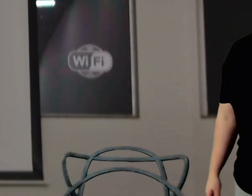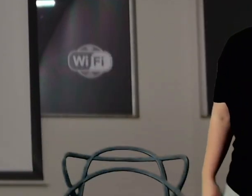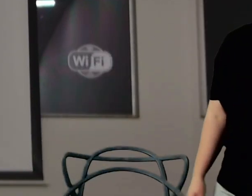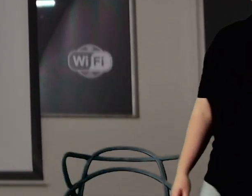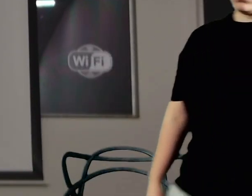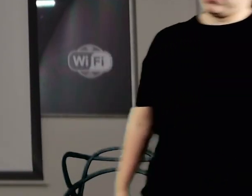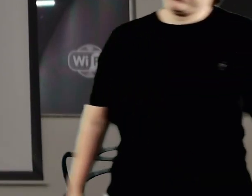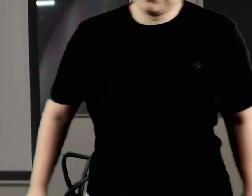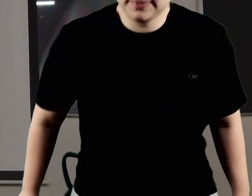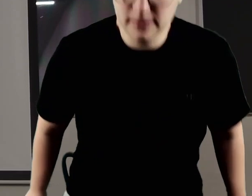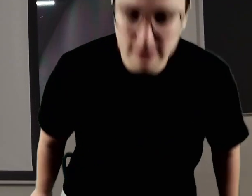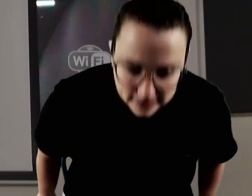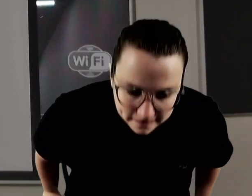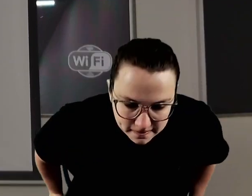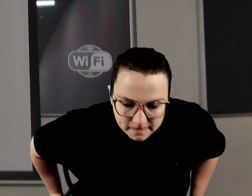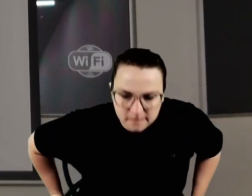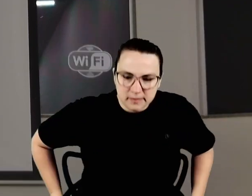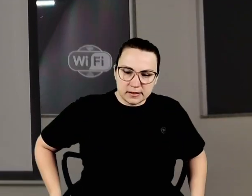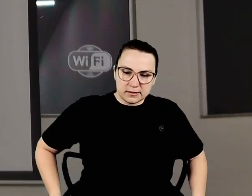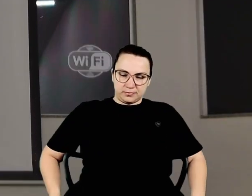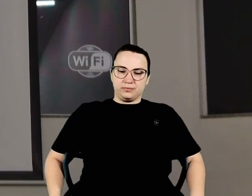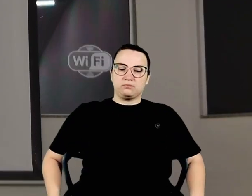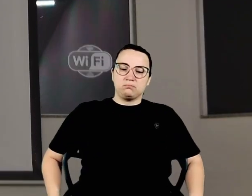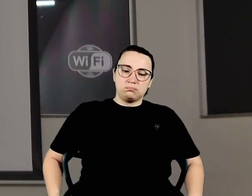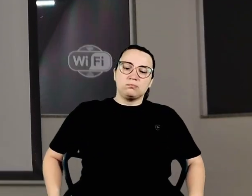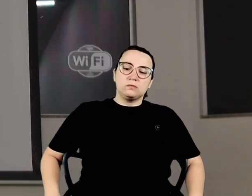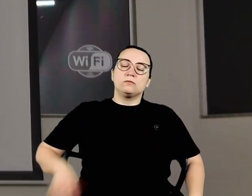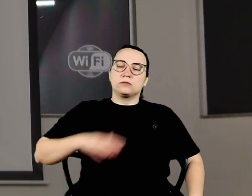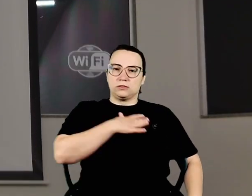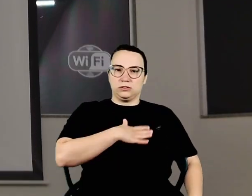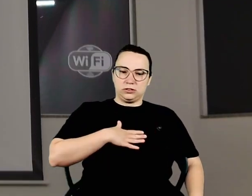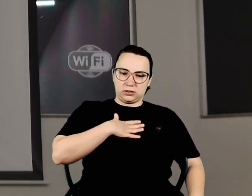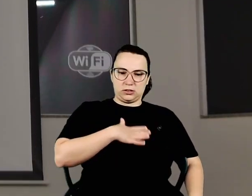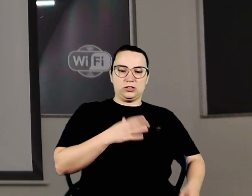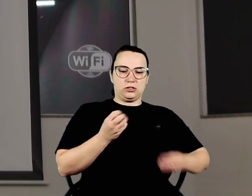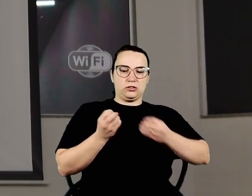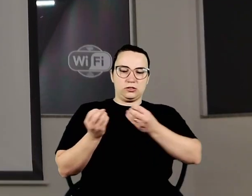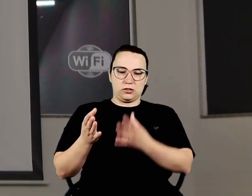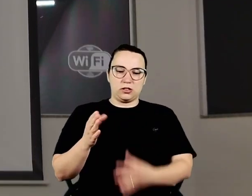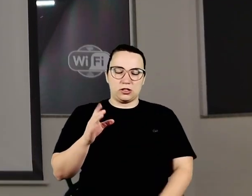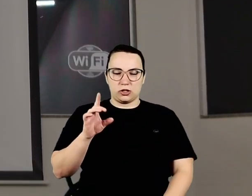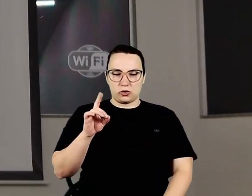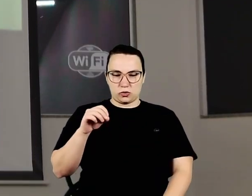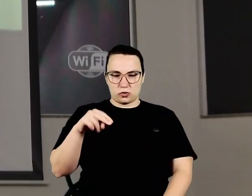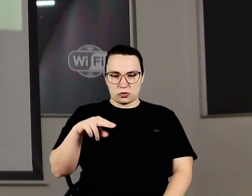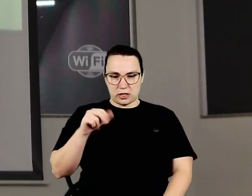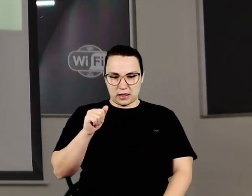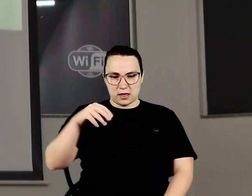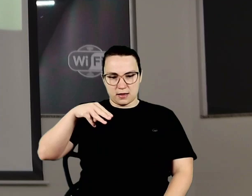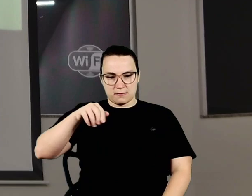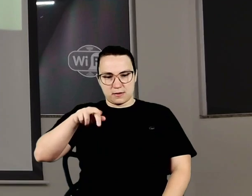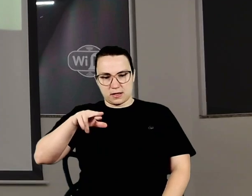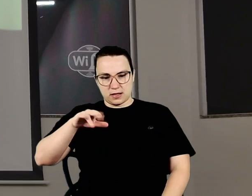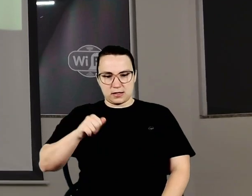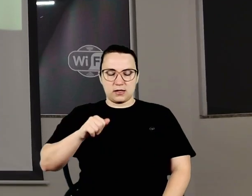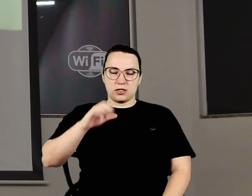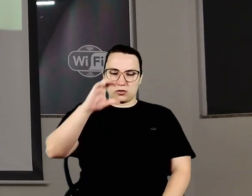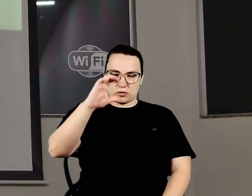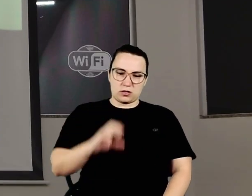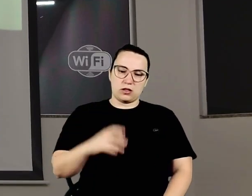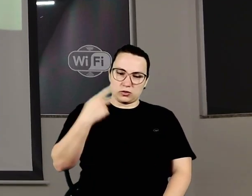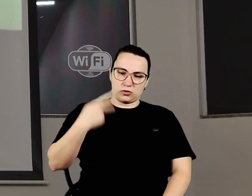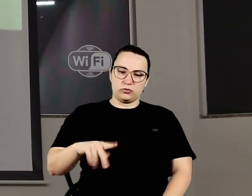subscreve, tem a grata satisfação de conceder à Dona Maria Guilherme Noguchi o título de cidadão honorário do município de Guaíra,